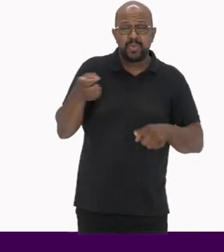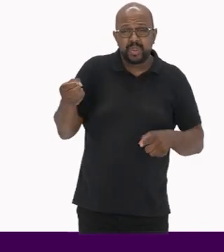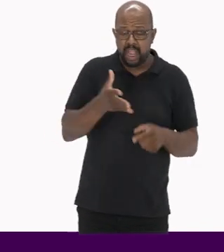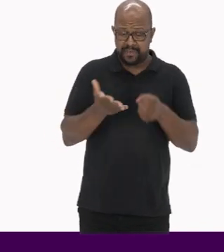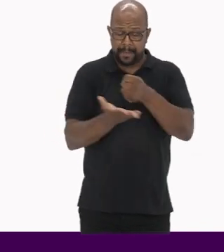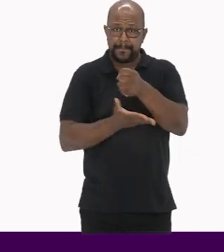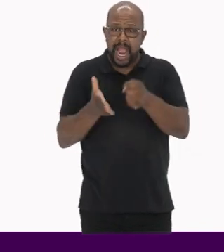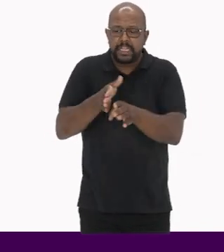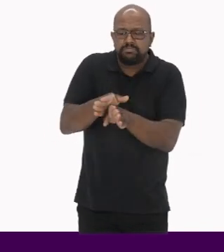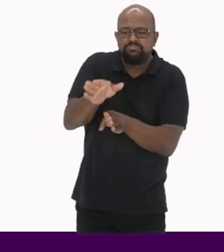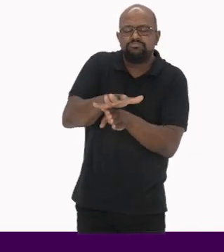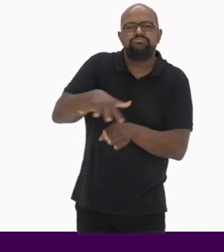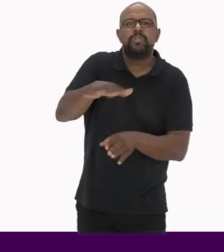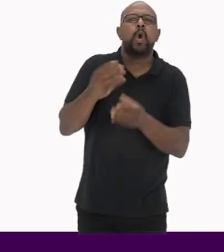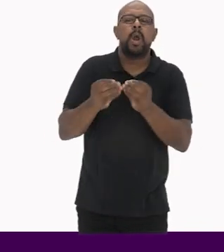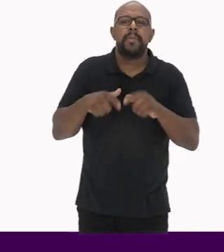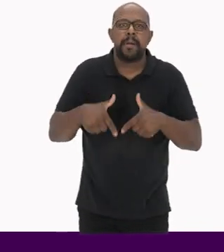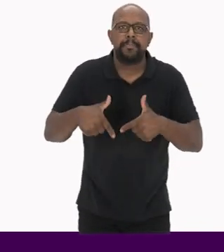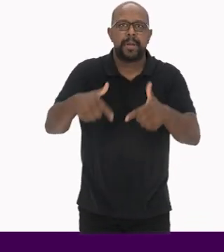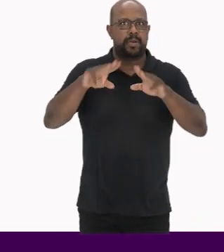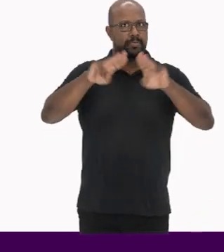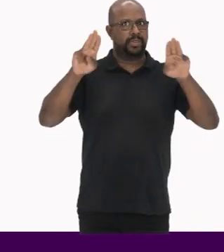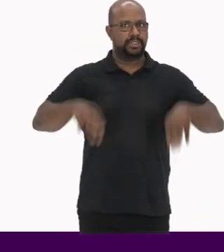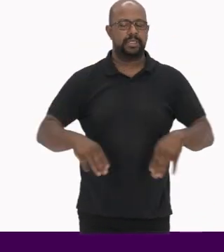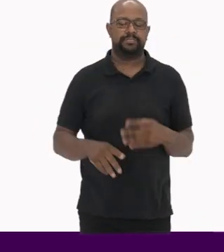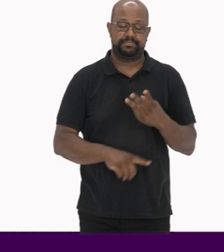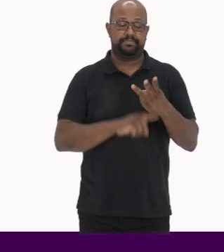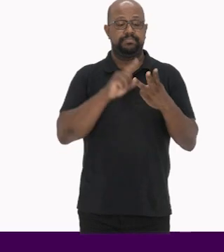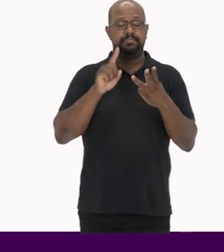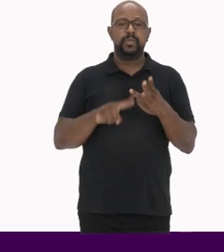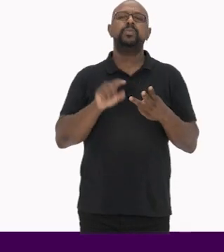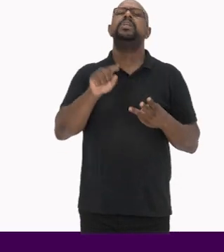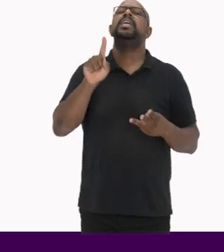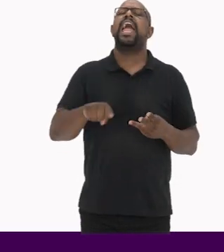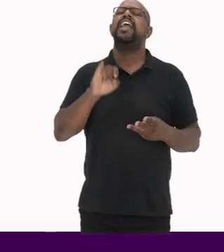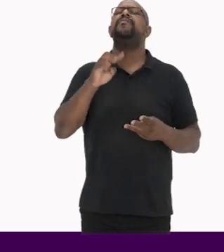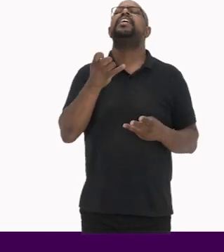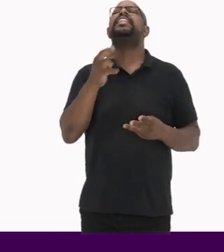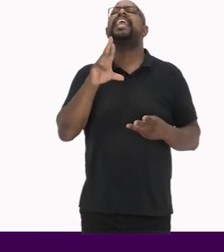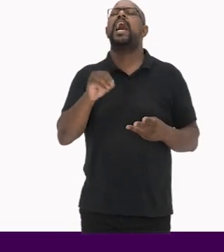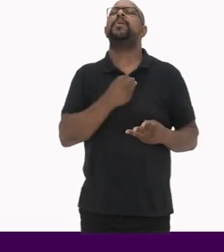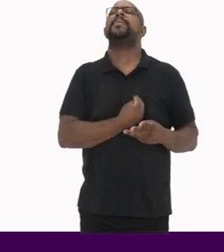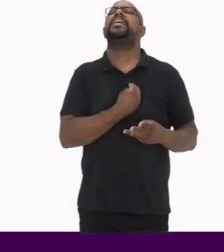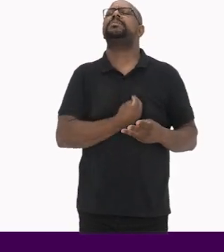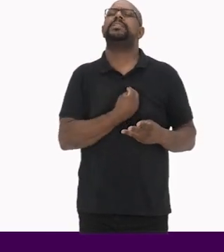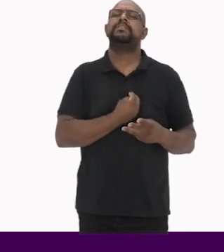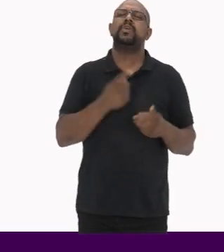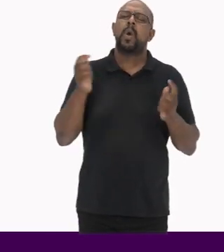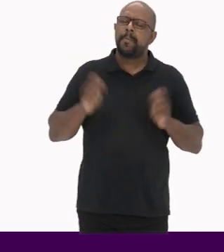bases de orientação museológica Depois, o que é um inventário participativo e como ele pode ser realizado